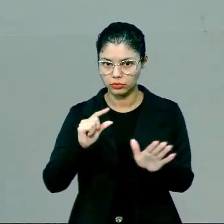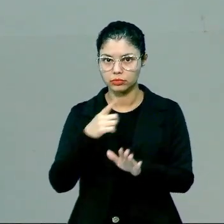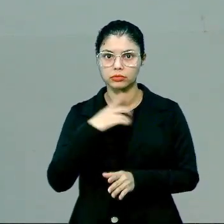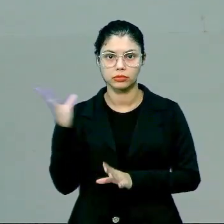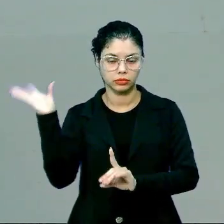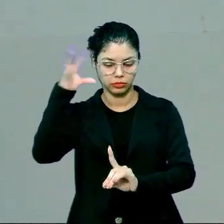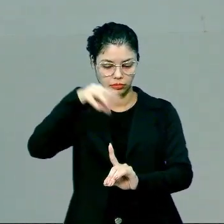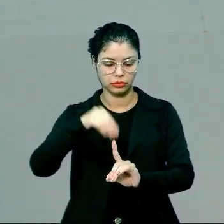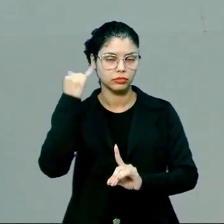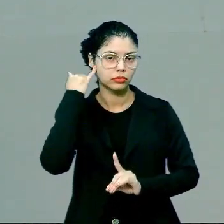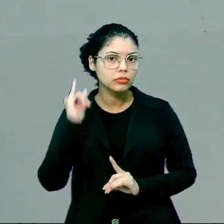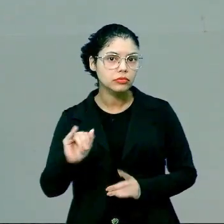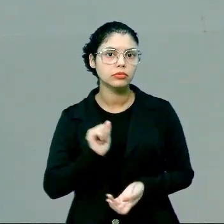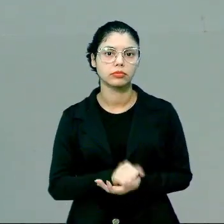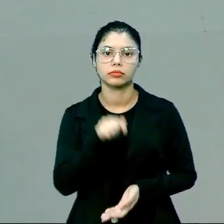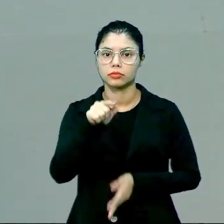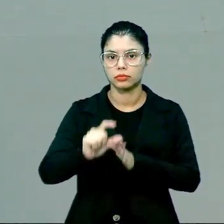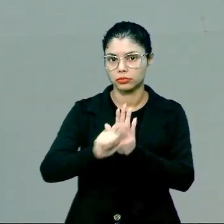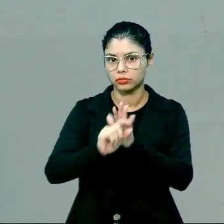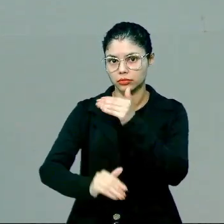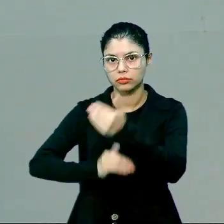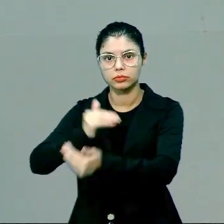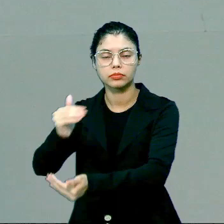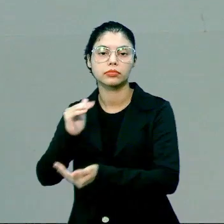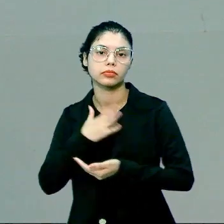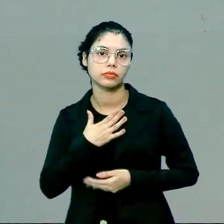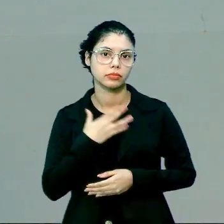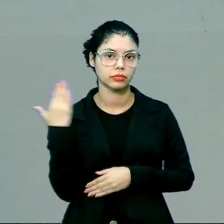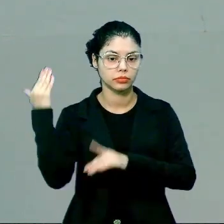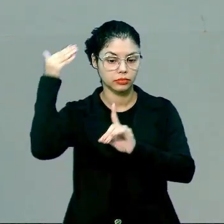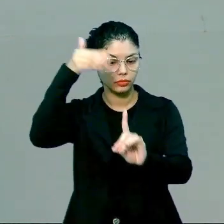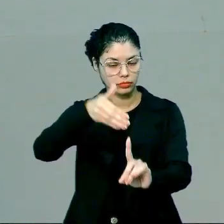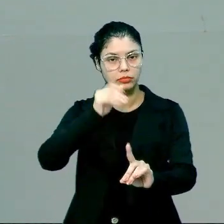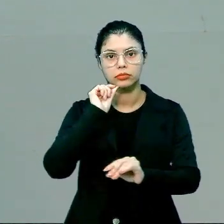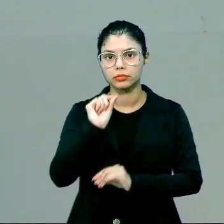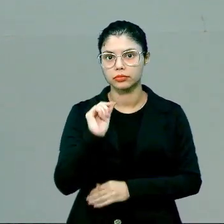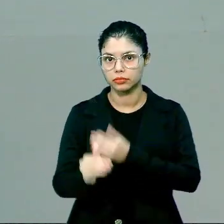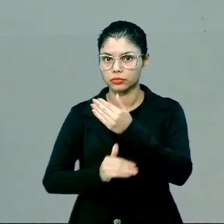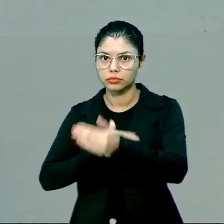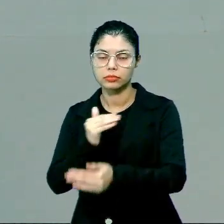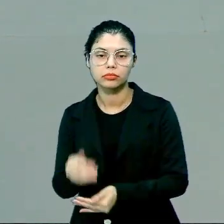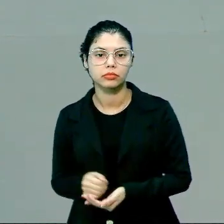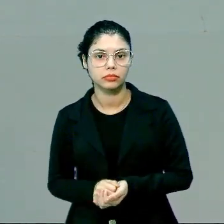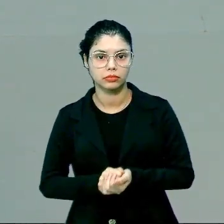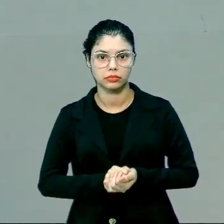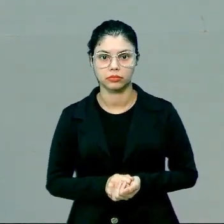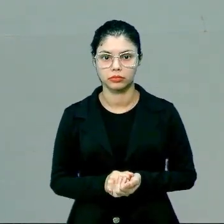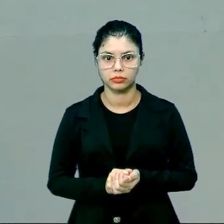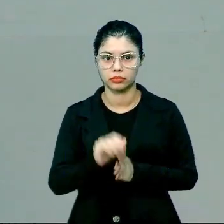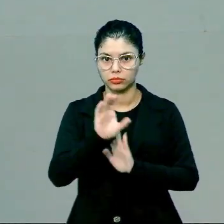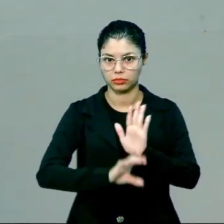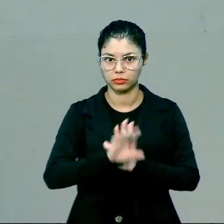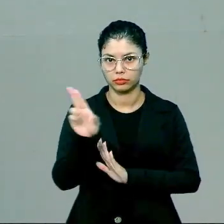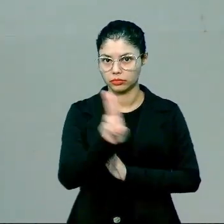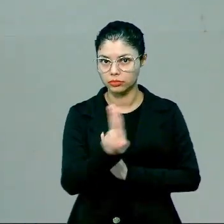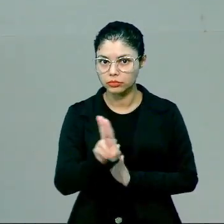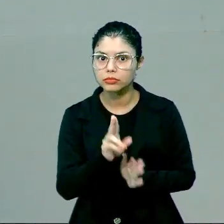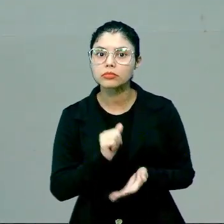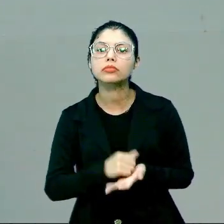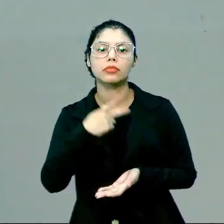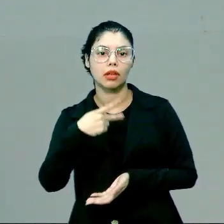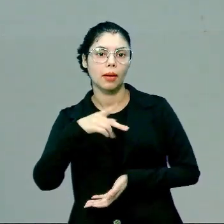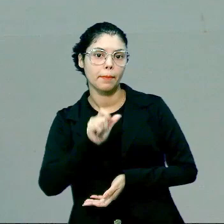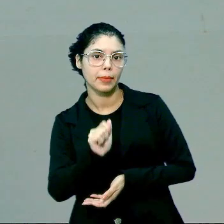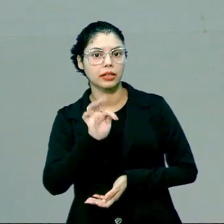tem uma ideia central. Nesse parágrafo do desenvolvimento, a minha ideia central, eu vou desenvolver ela ao redor de um conceito chamado de